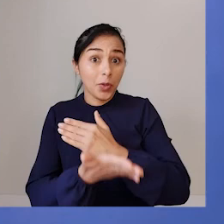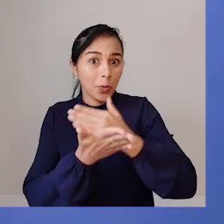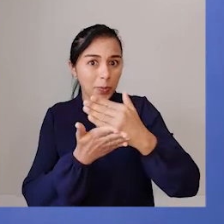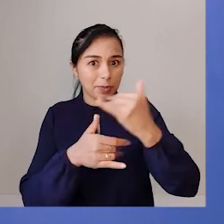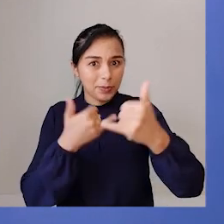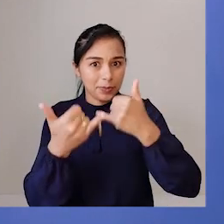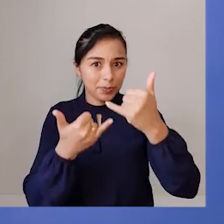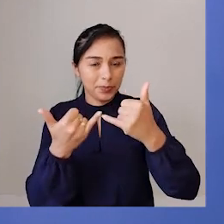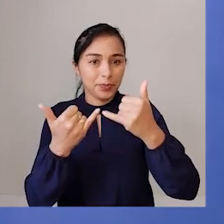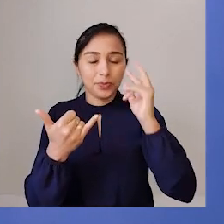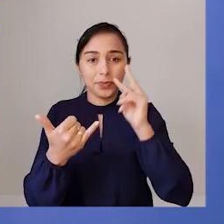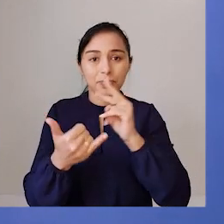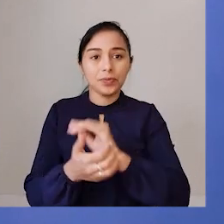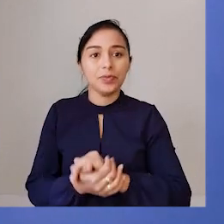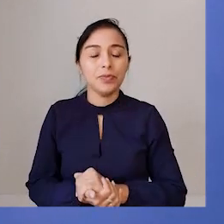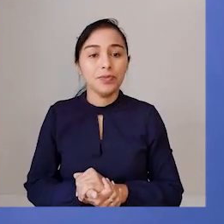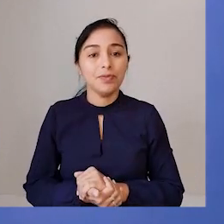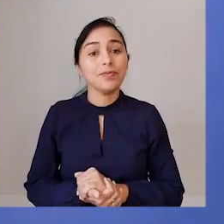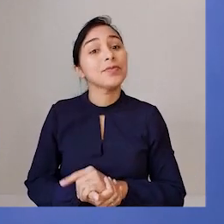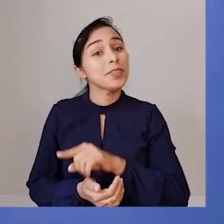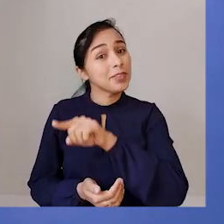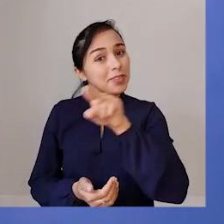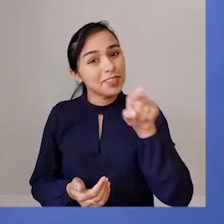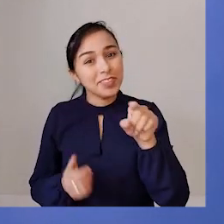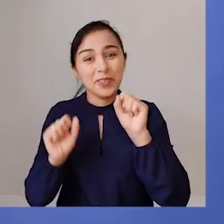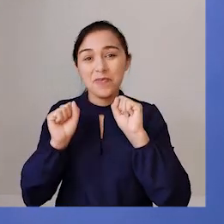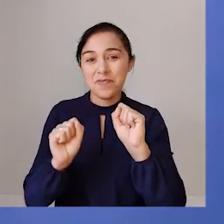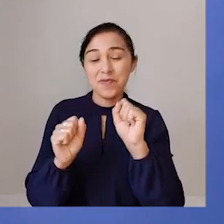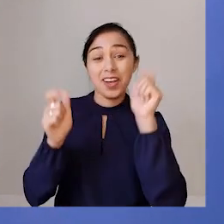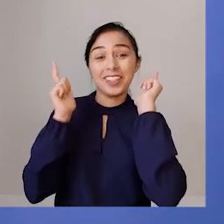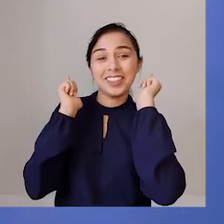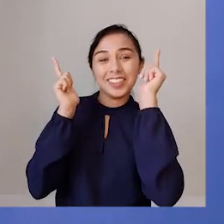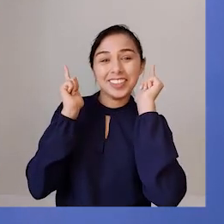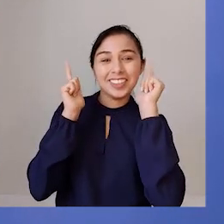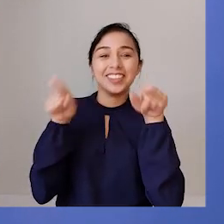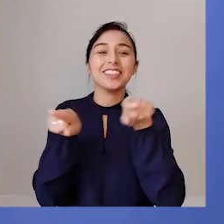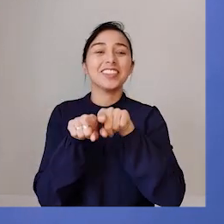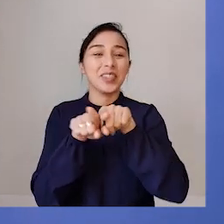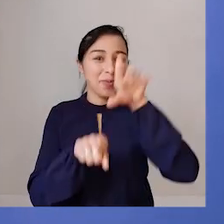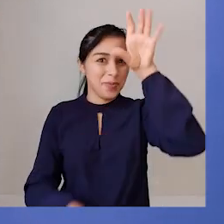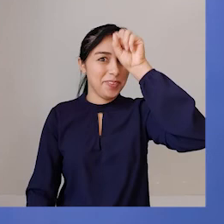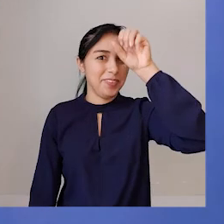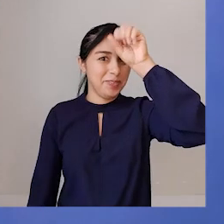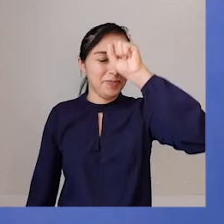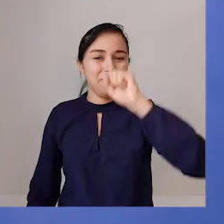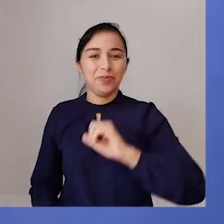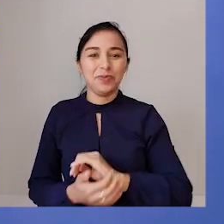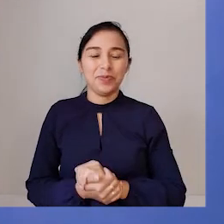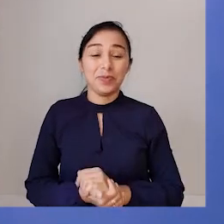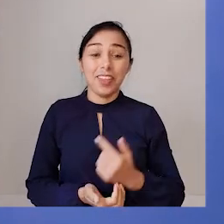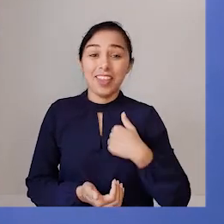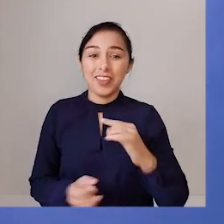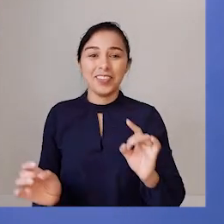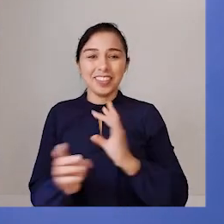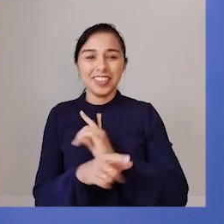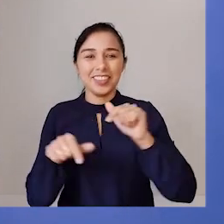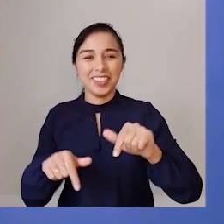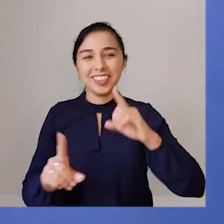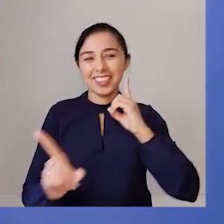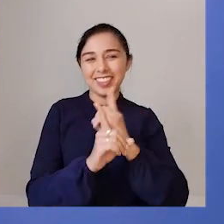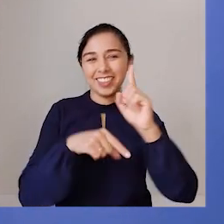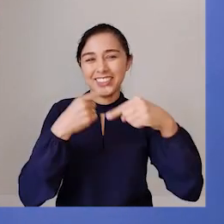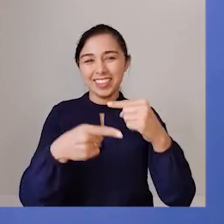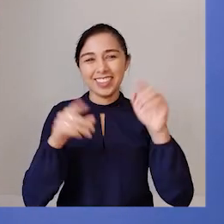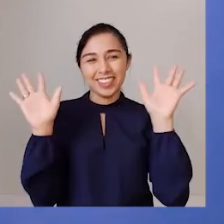jogo e pronto. Agora é a sua hora de se divertir e ao mesmo tempo aprender. Eu vou ficando por aqui.